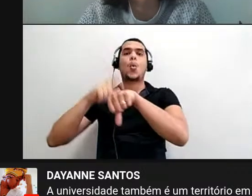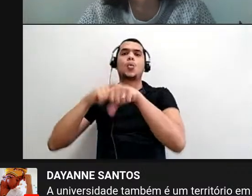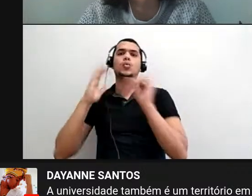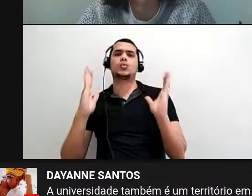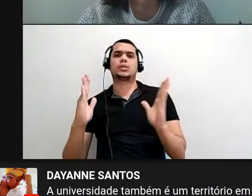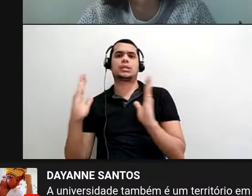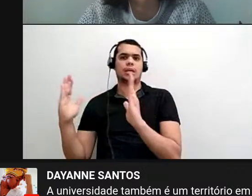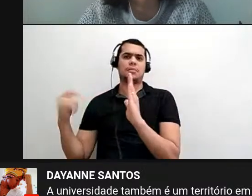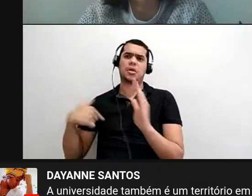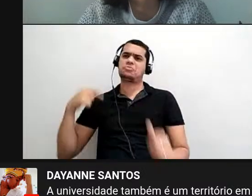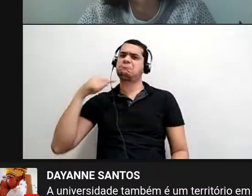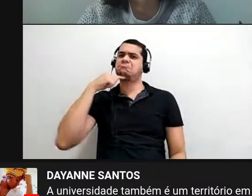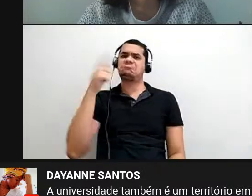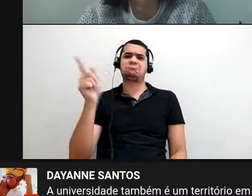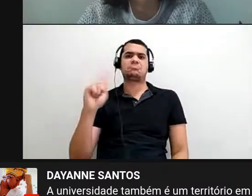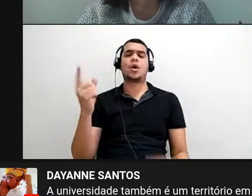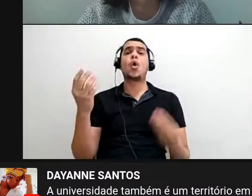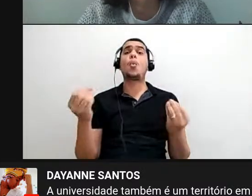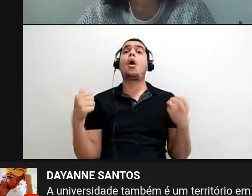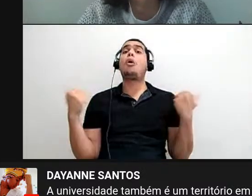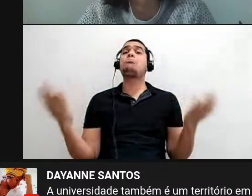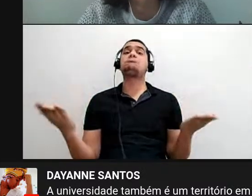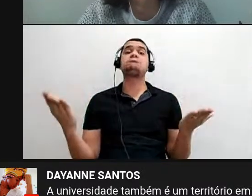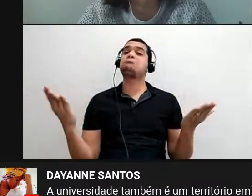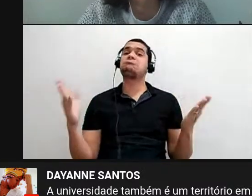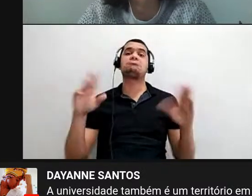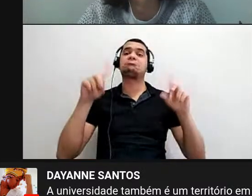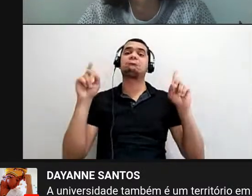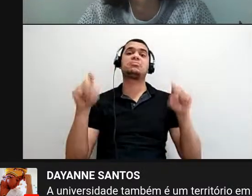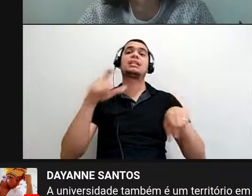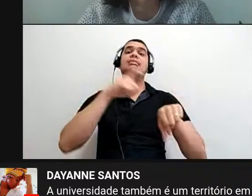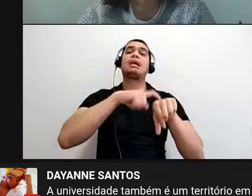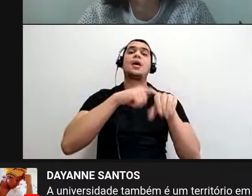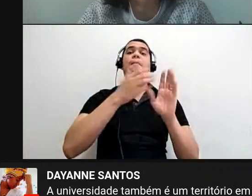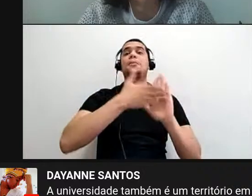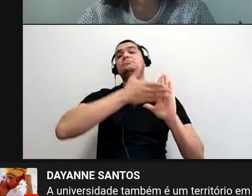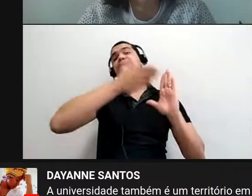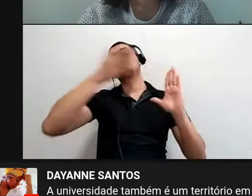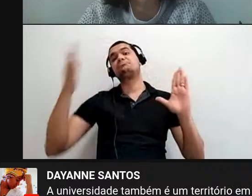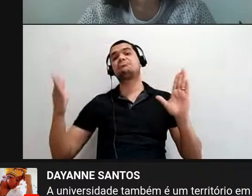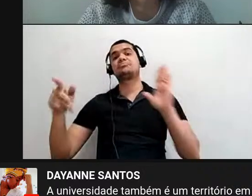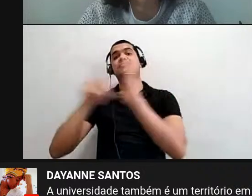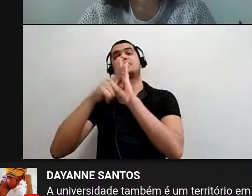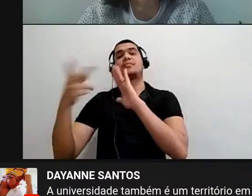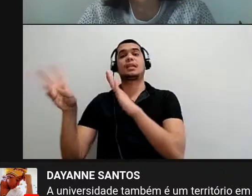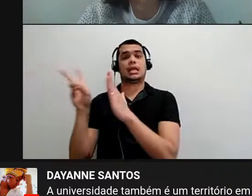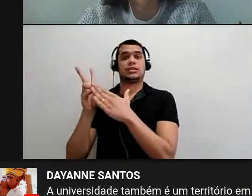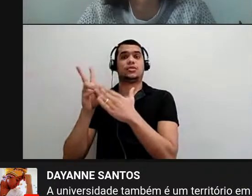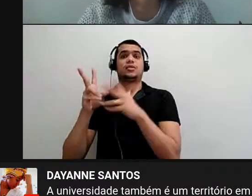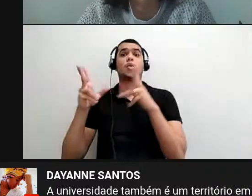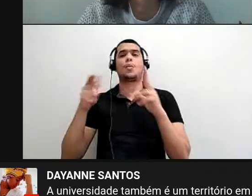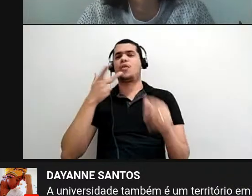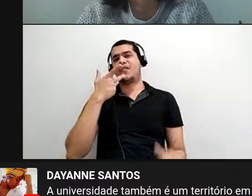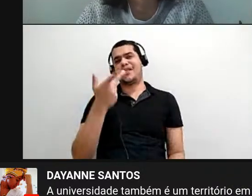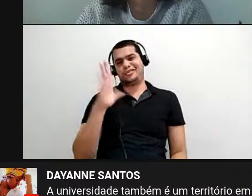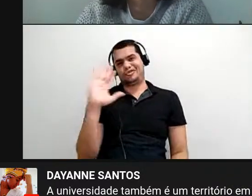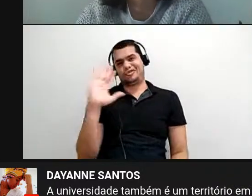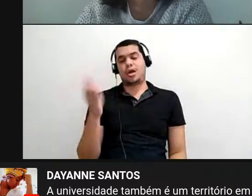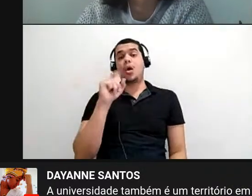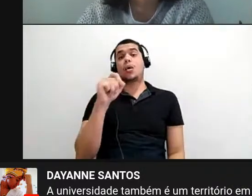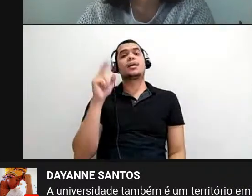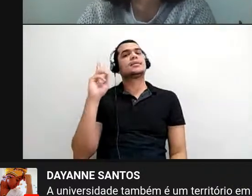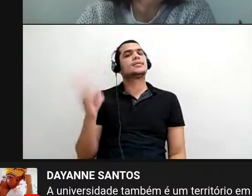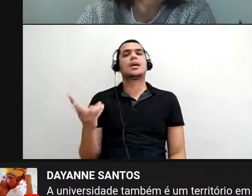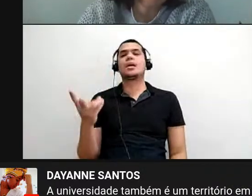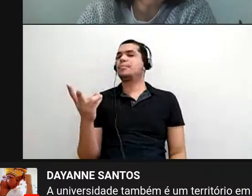não consigo dizer aqui qual seria o tempo ou a temporalidade, espaço-tempo dos povos indígenas, porque como eu falei, é sempre no plural,